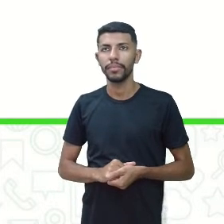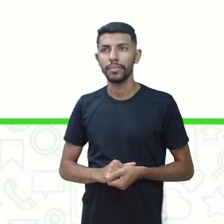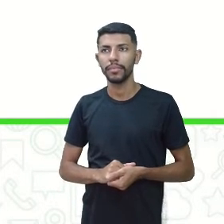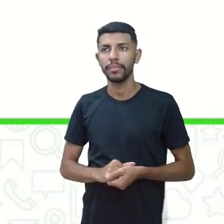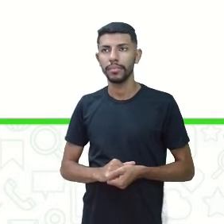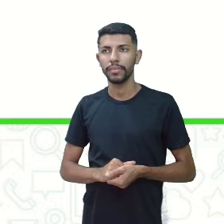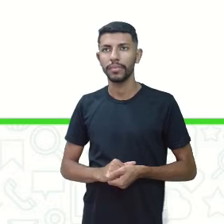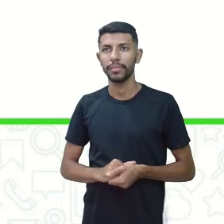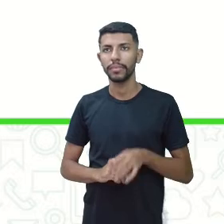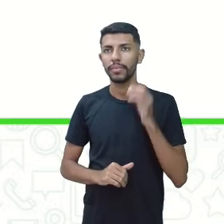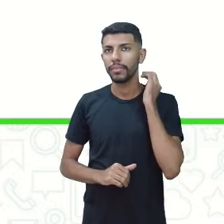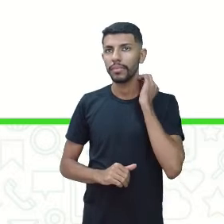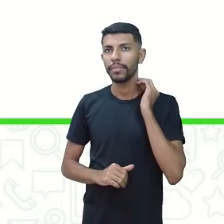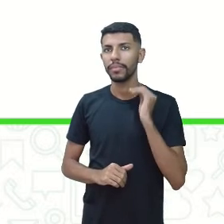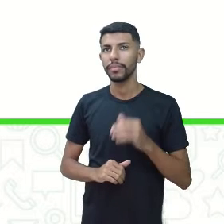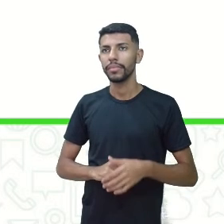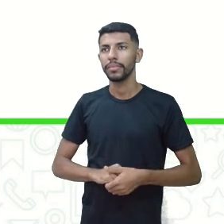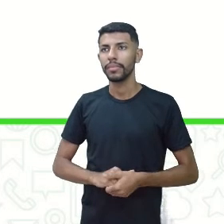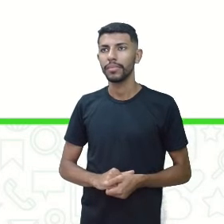are not like everyone.